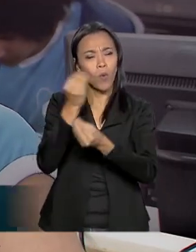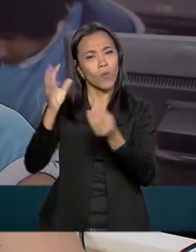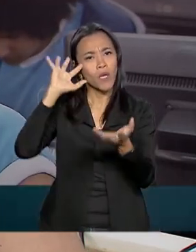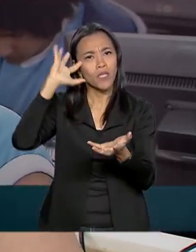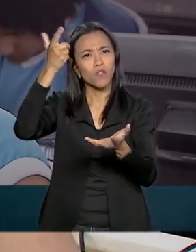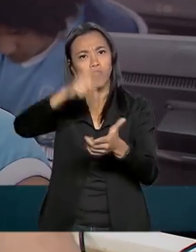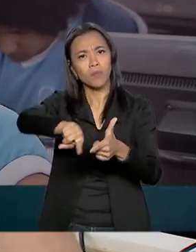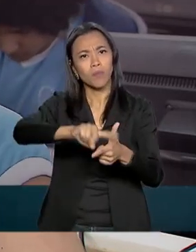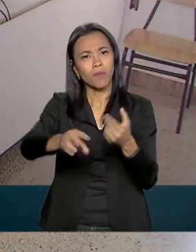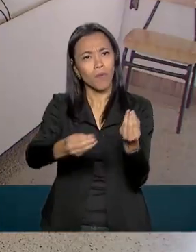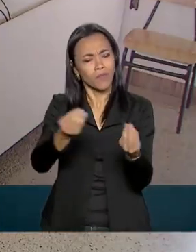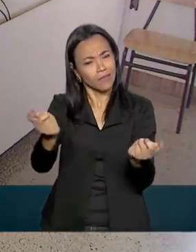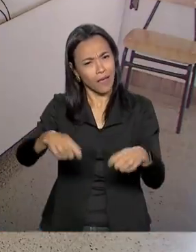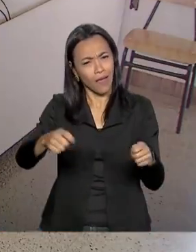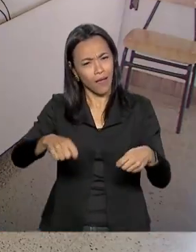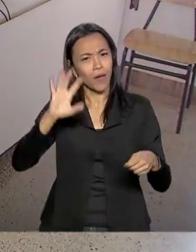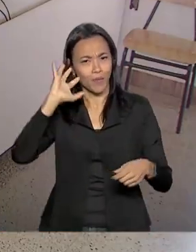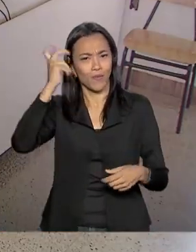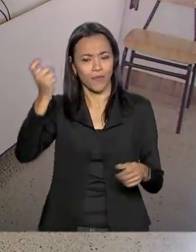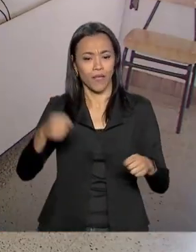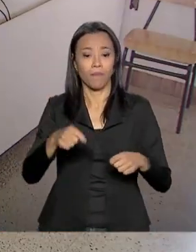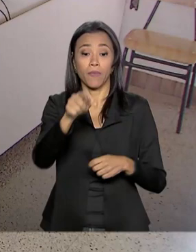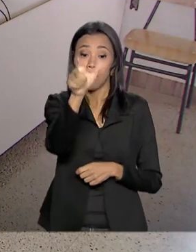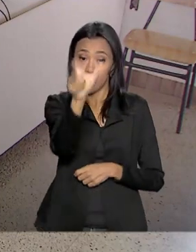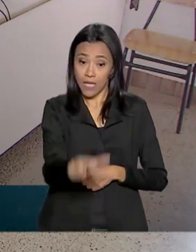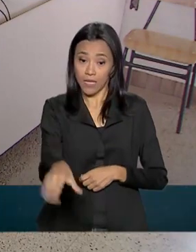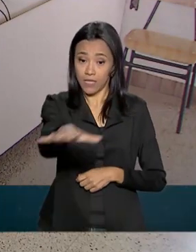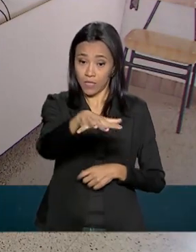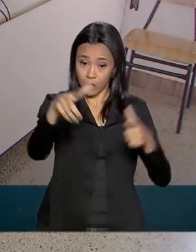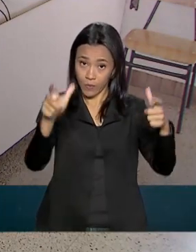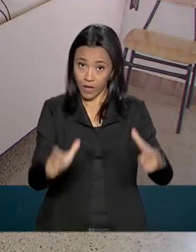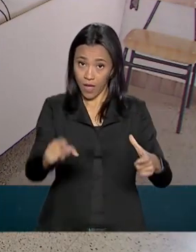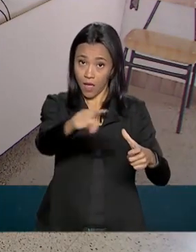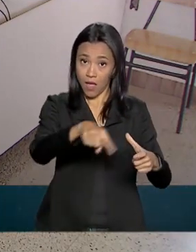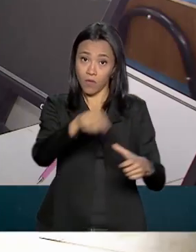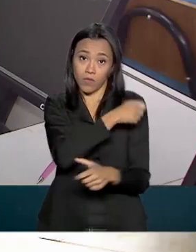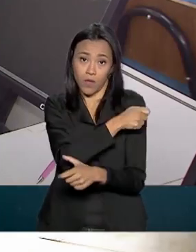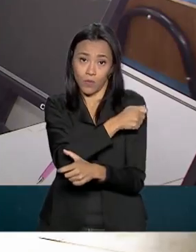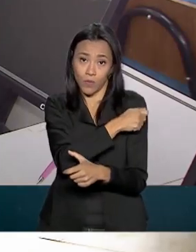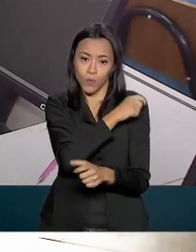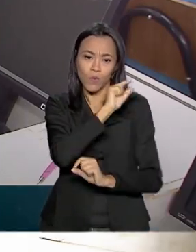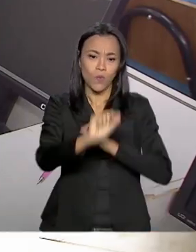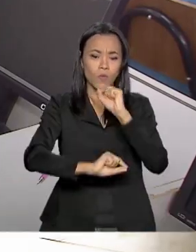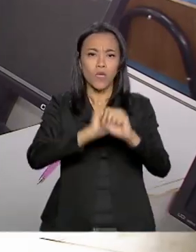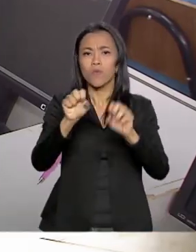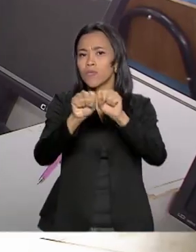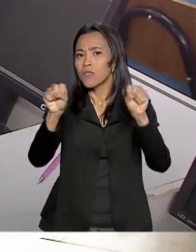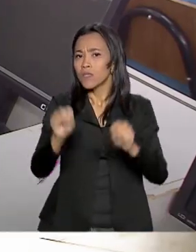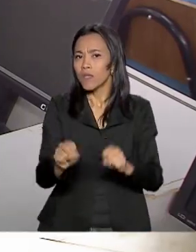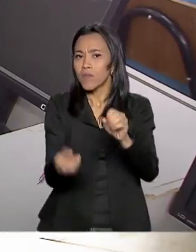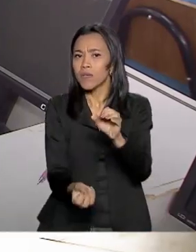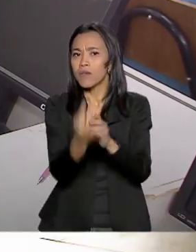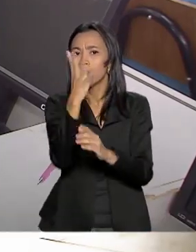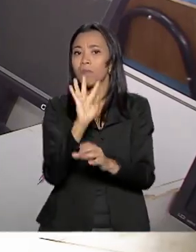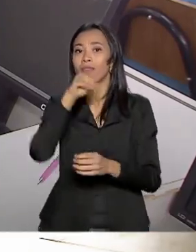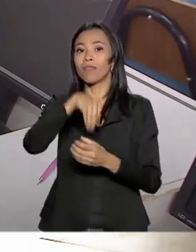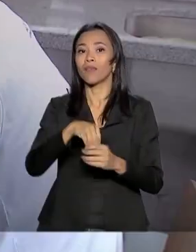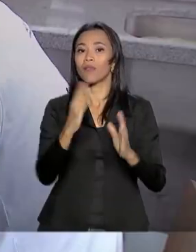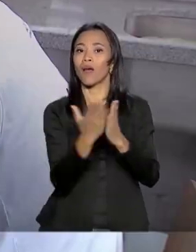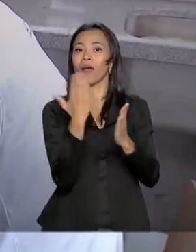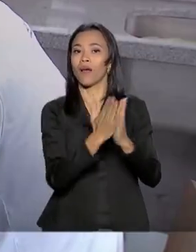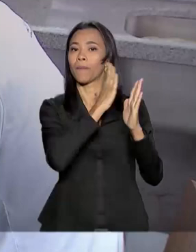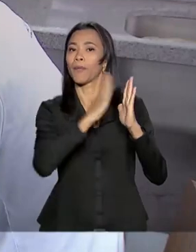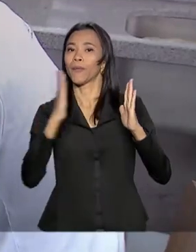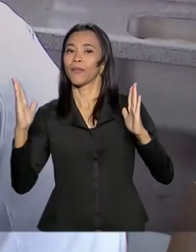para resolver bem tranquilo. Já na oficina de programação, os alunos estão desenvolvendo um sistema para a biblioteca da escola.